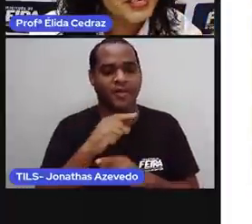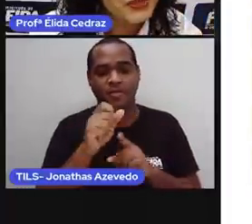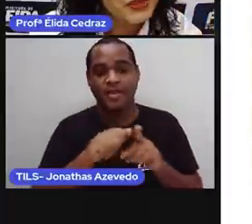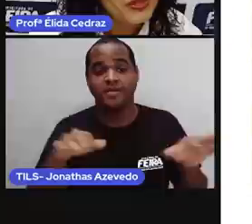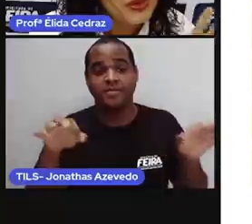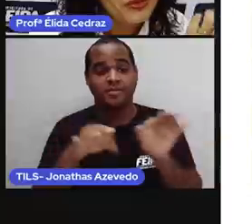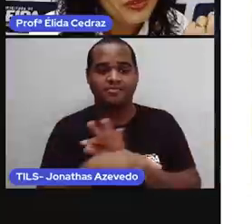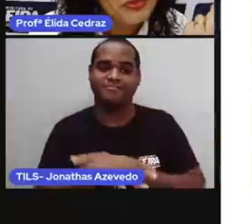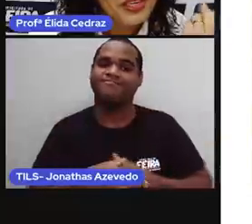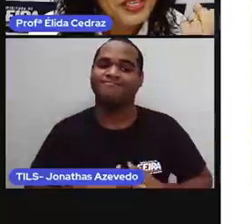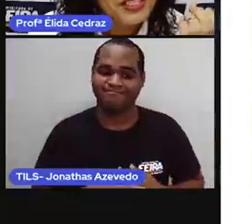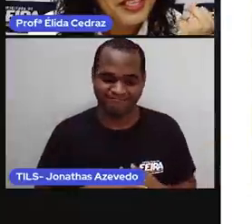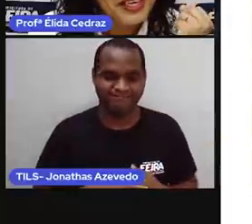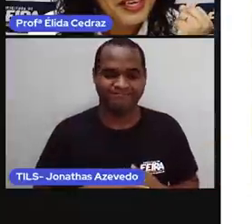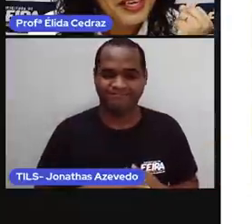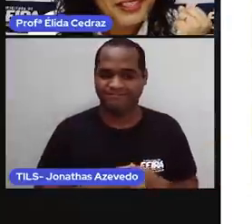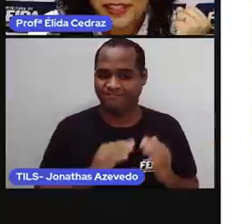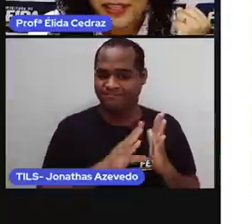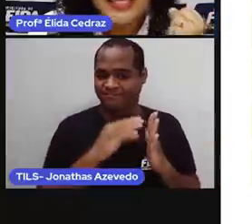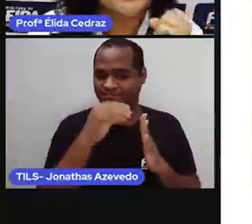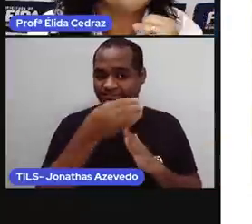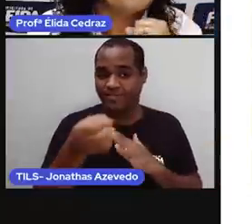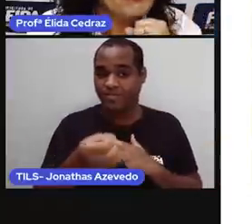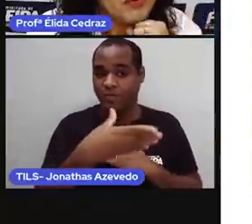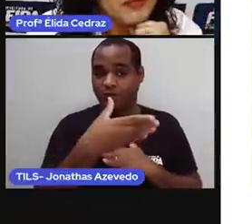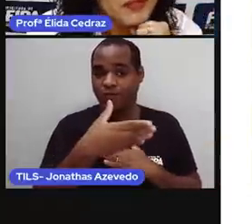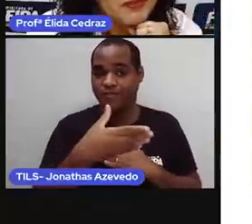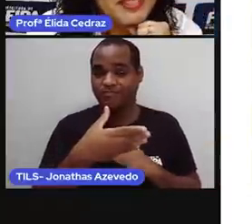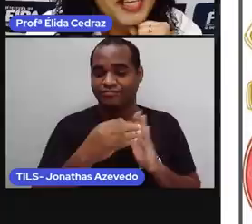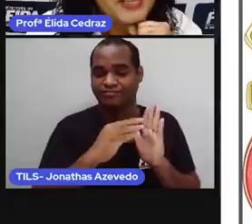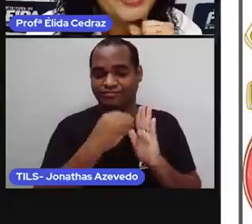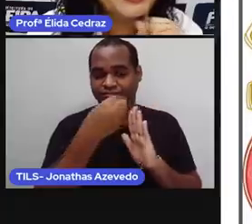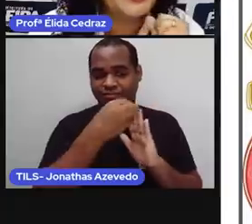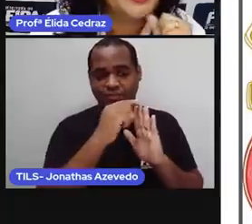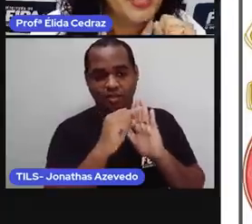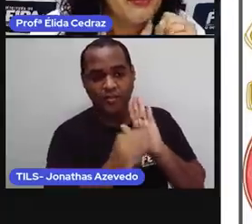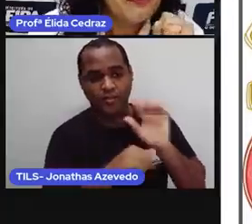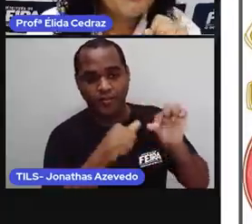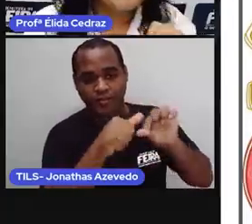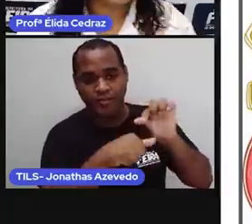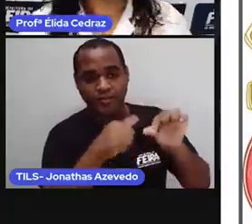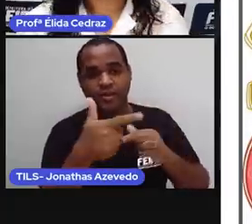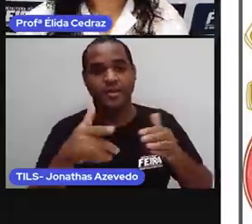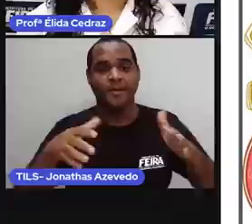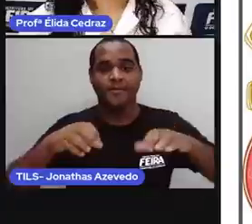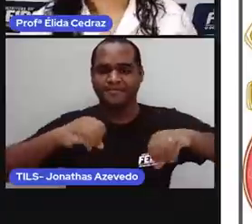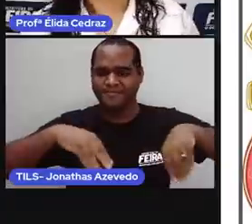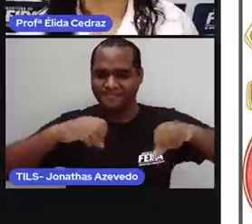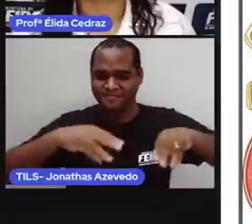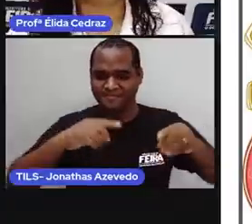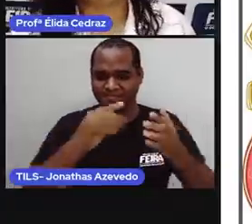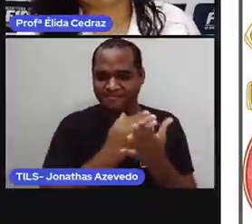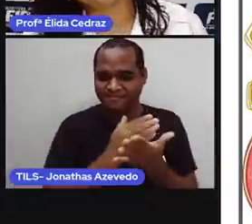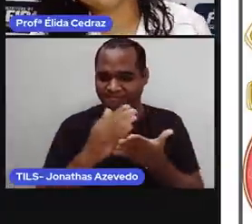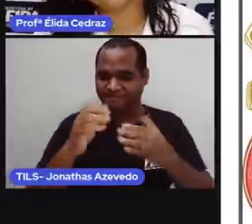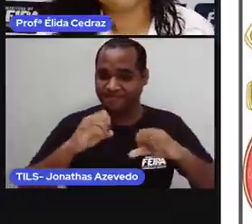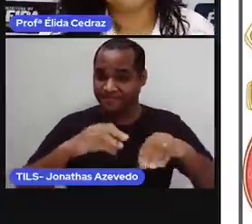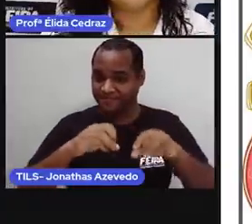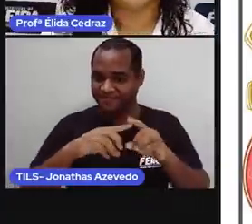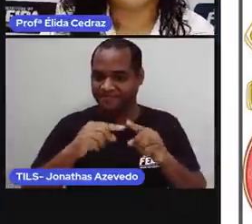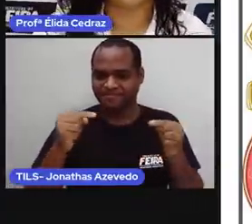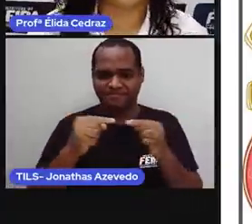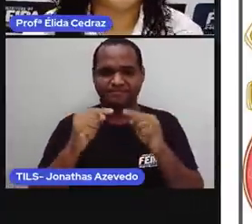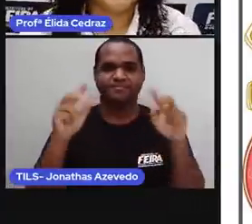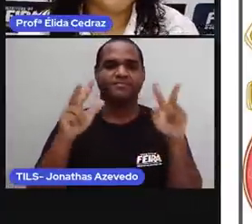e a nova folhinha chegar aqui. Vamos começar a nossa aula revendo o tema da